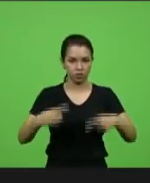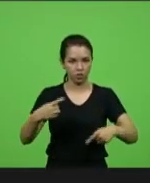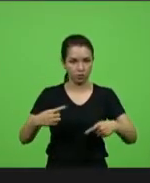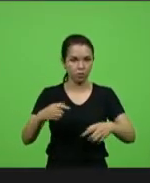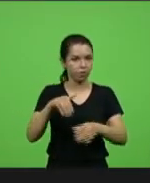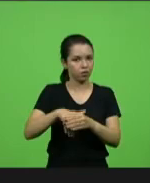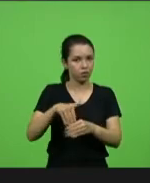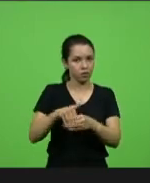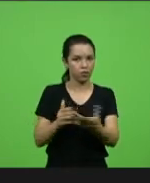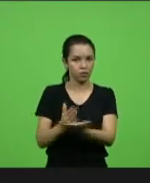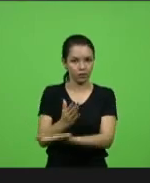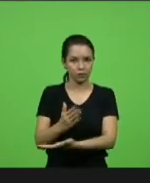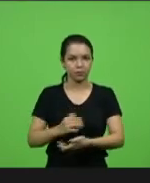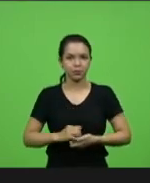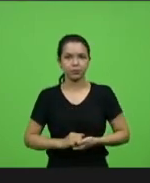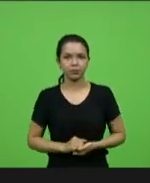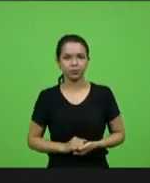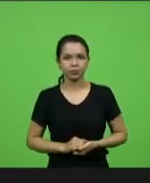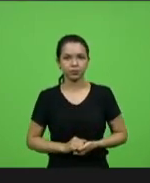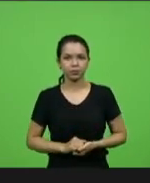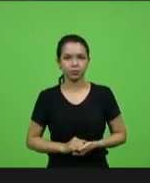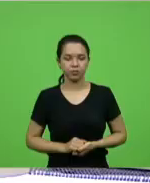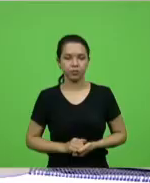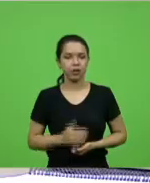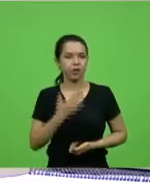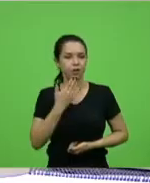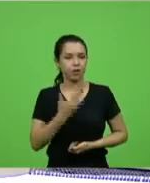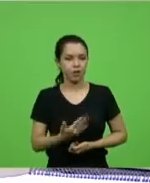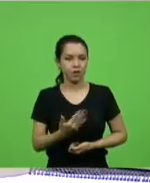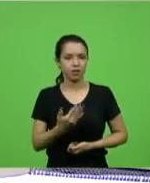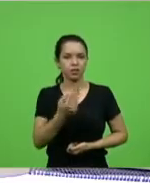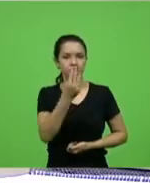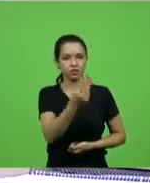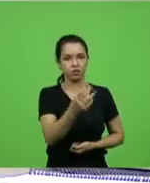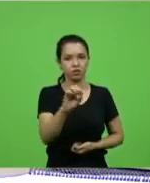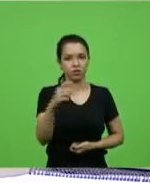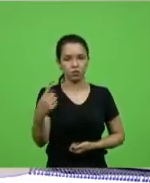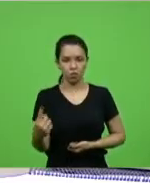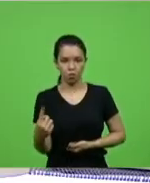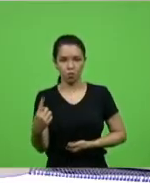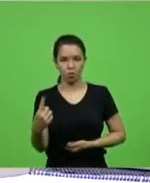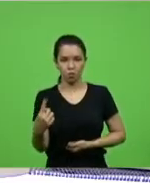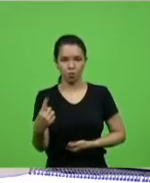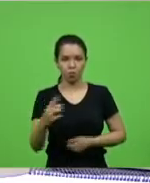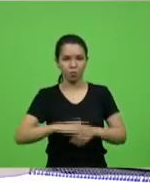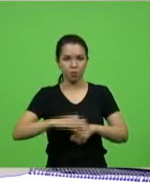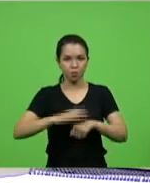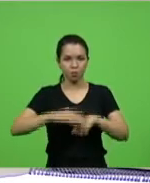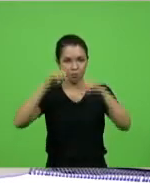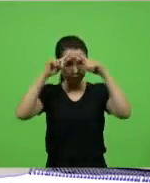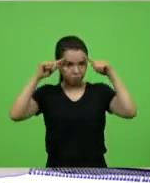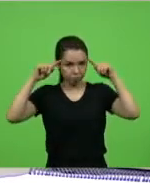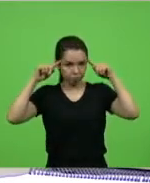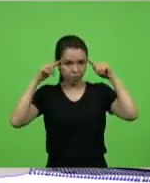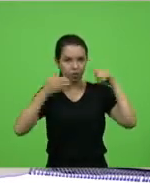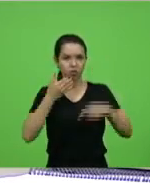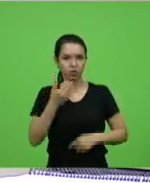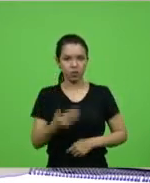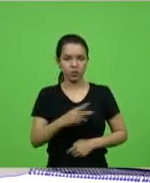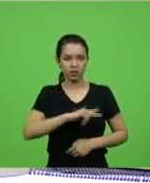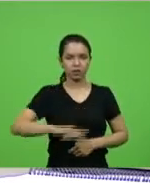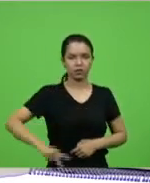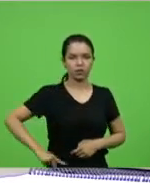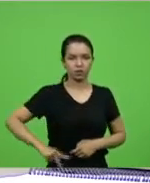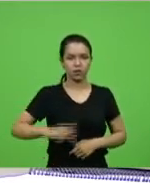em votação, aprovado. Requerimento número 301, deputado Neudir Sareta, solicitando ao presidente